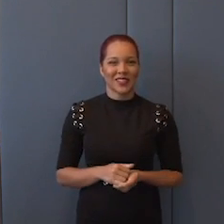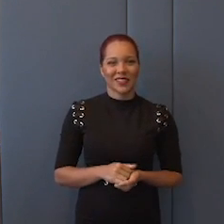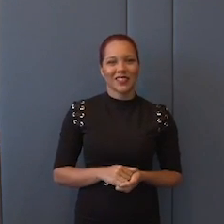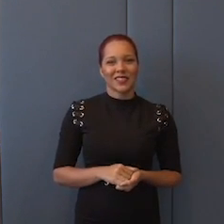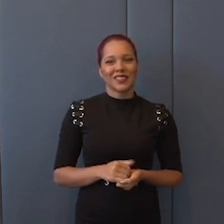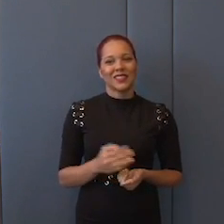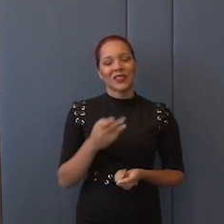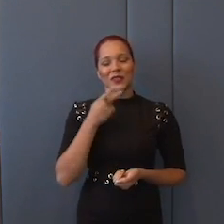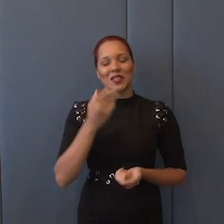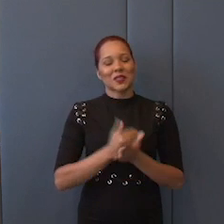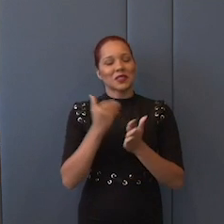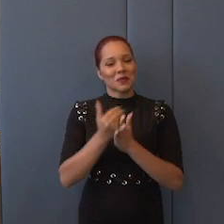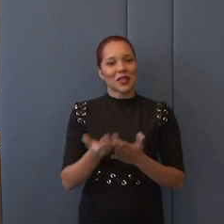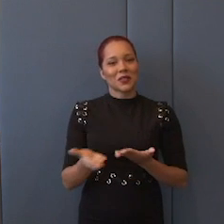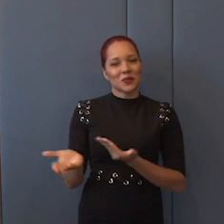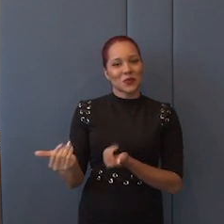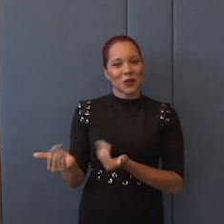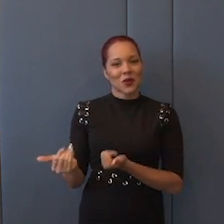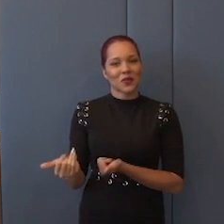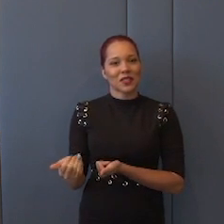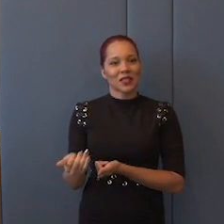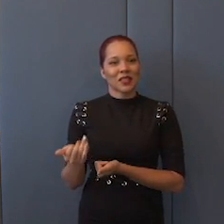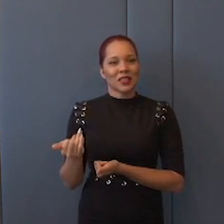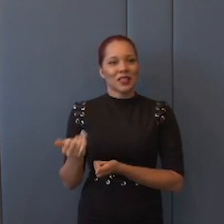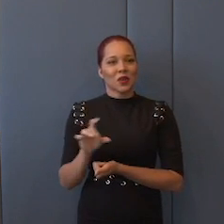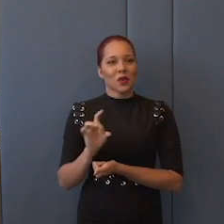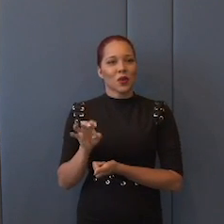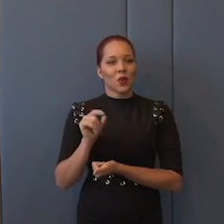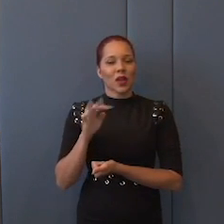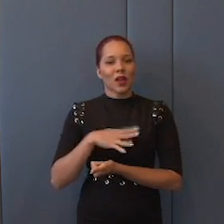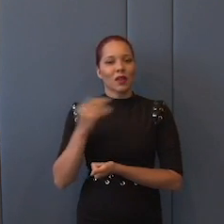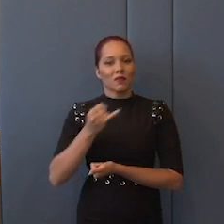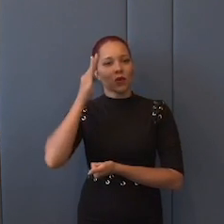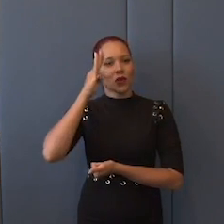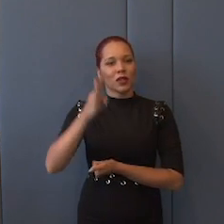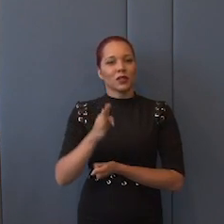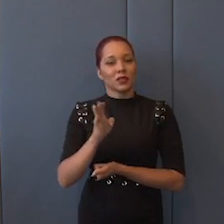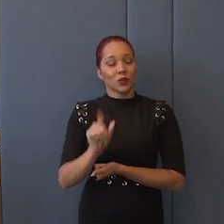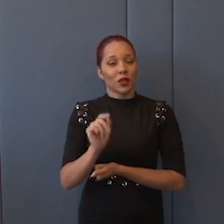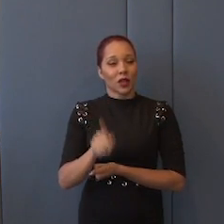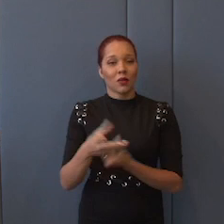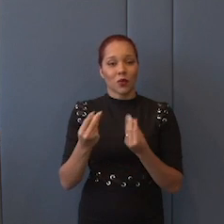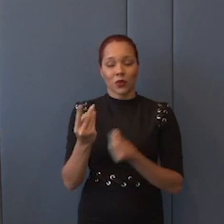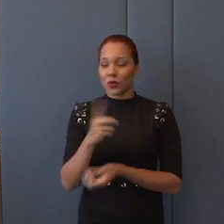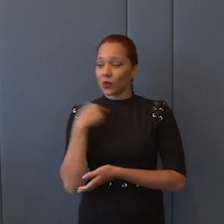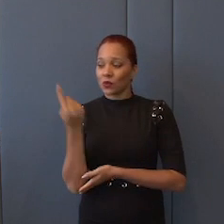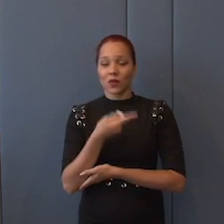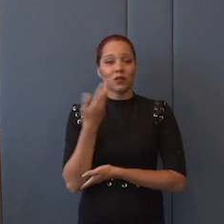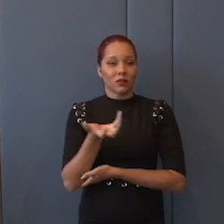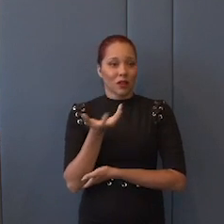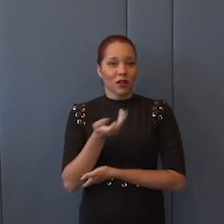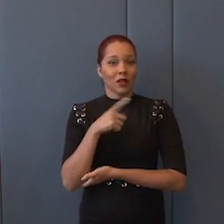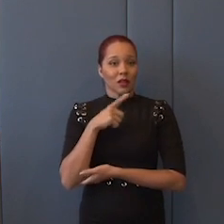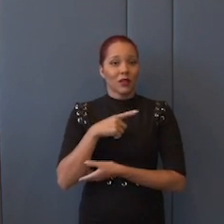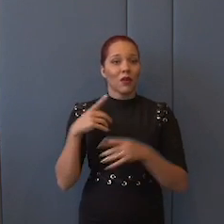os mais jovens. Tem um papel fundamental nisso, absolutamente fundamental, o que é muito, assim que todos nós queremos isso, que haja